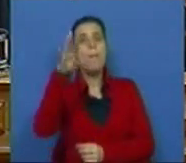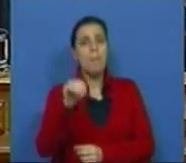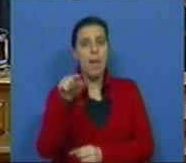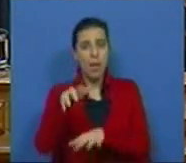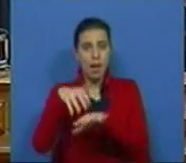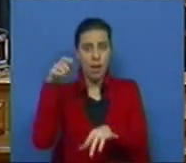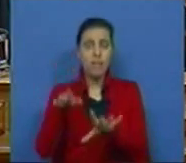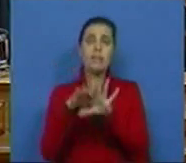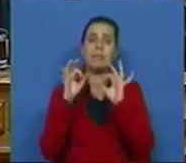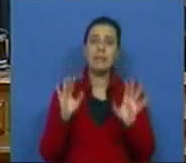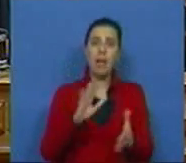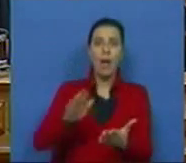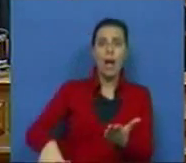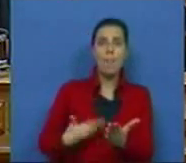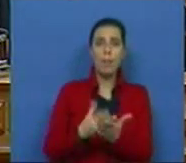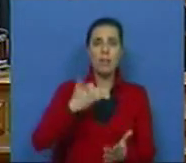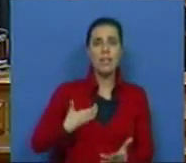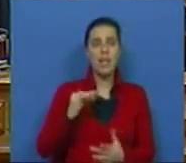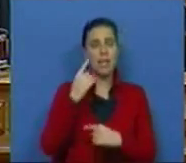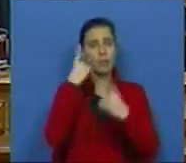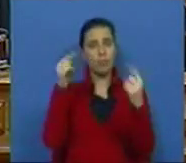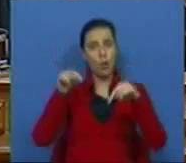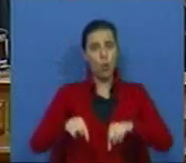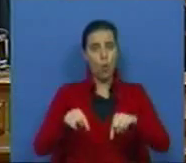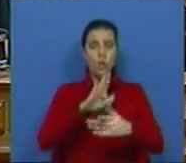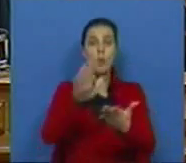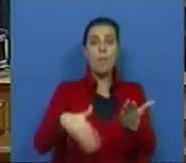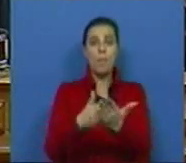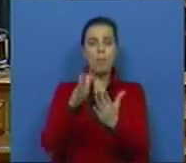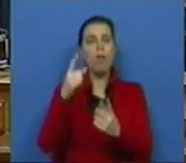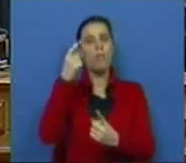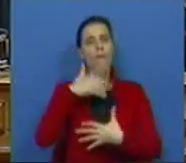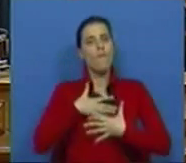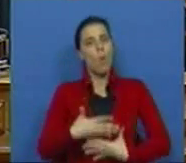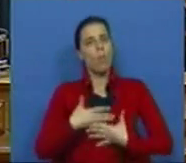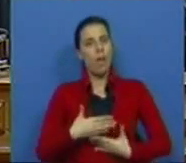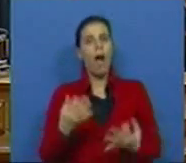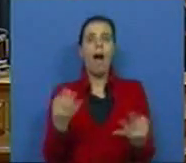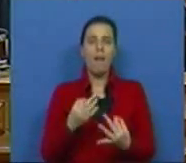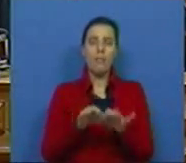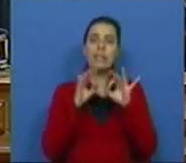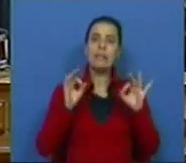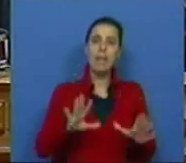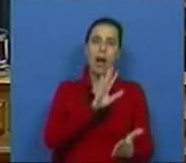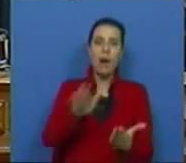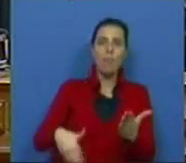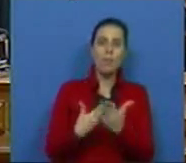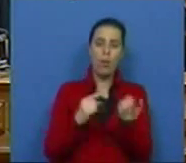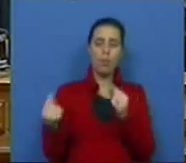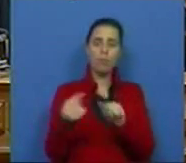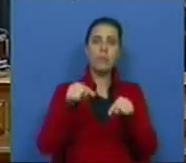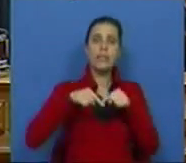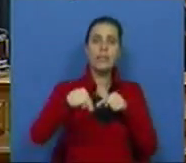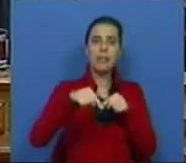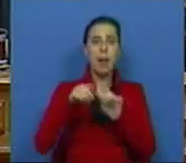Socialista, como de resto a proposta que o CDS aqui nos apresenta, são propostas de boas intenções, como foram as propostas discutidas